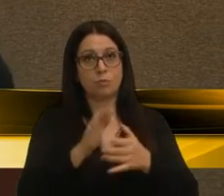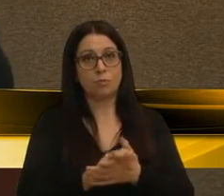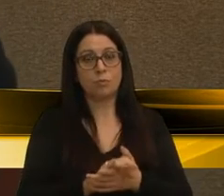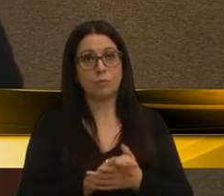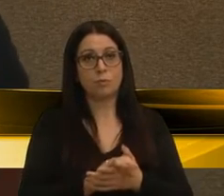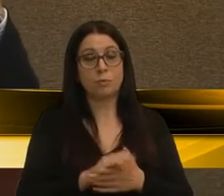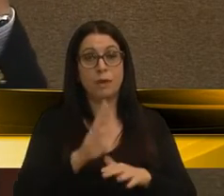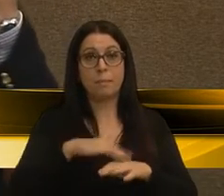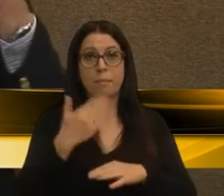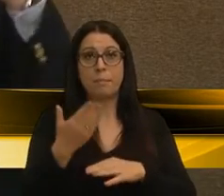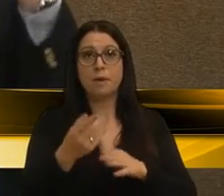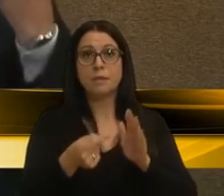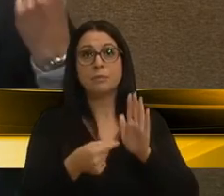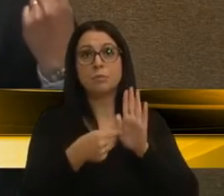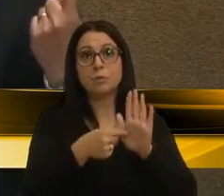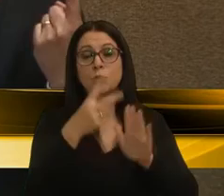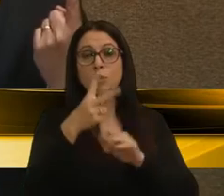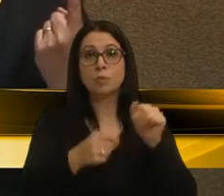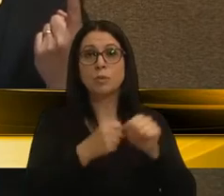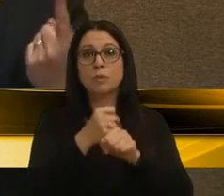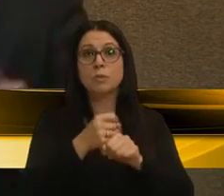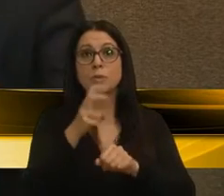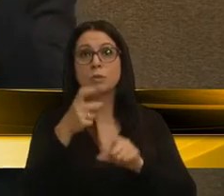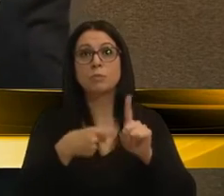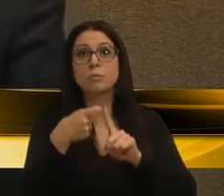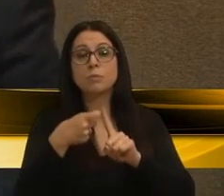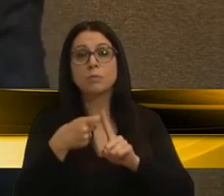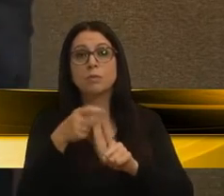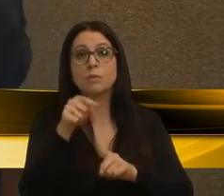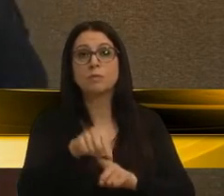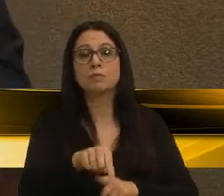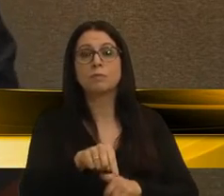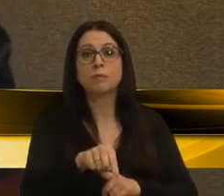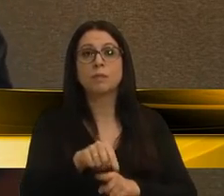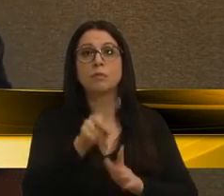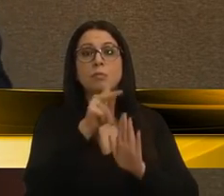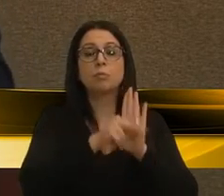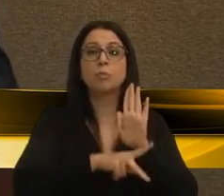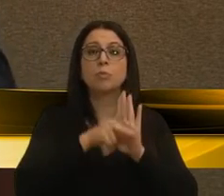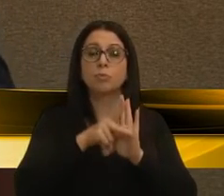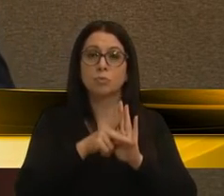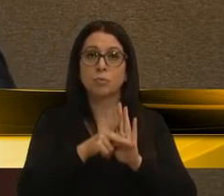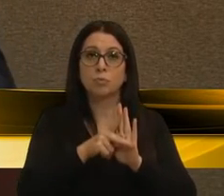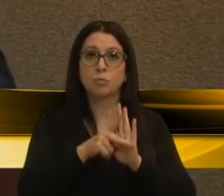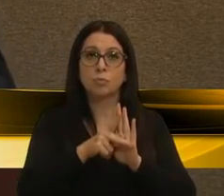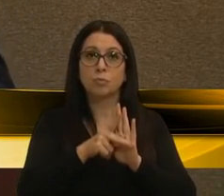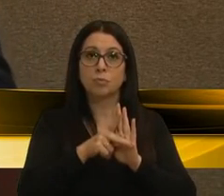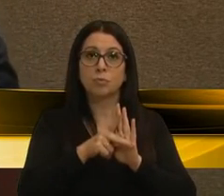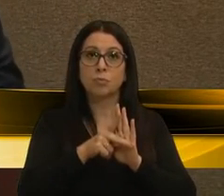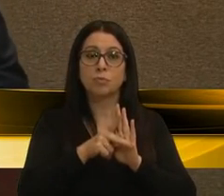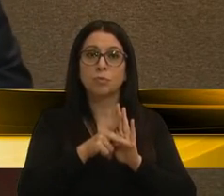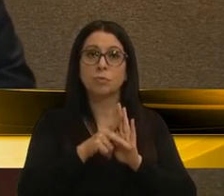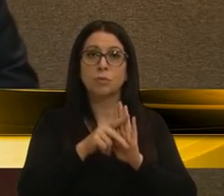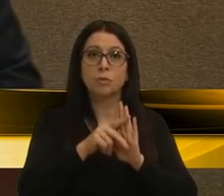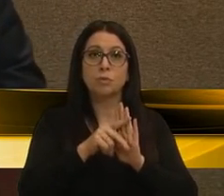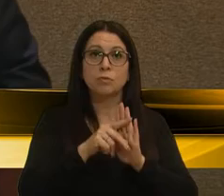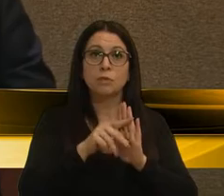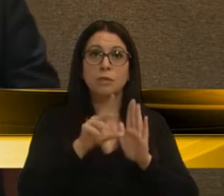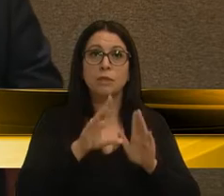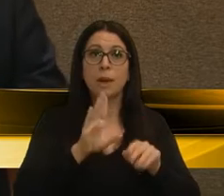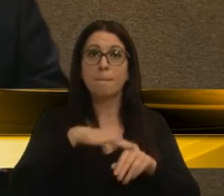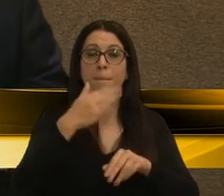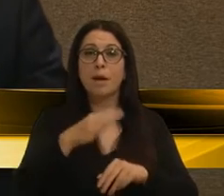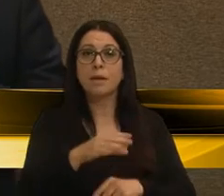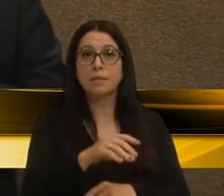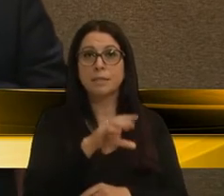o que mais apareceu nesses dois anos e cinco meses foram projetos de aumento de funções